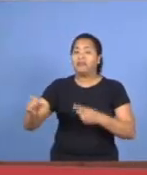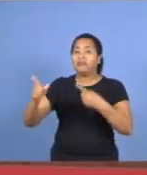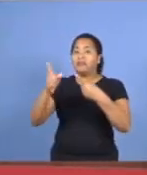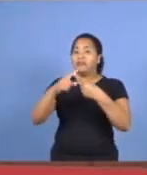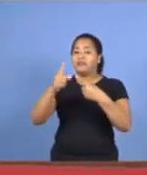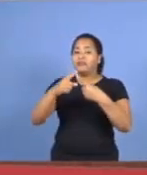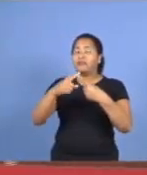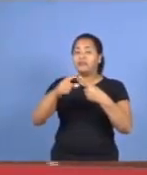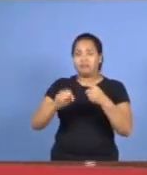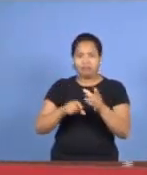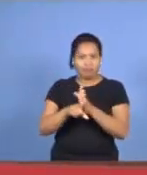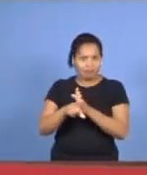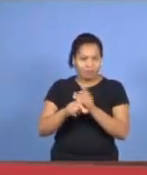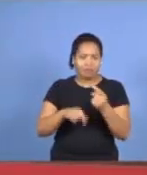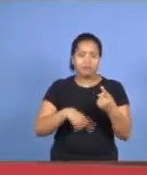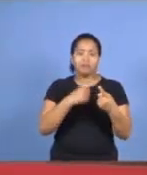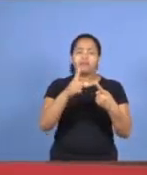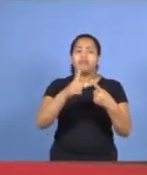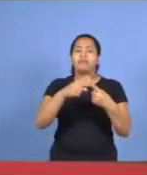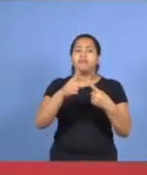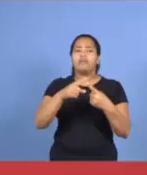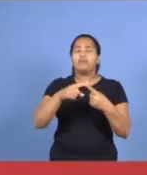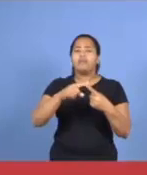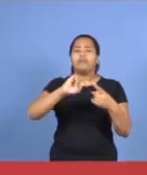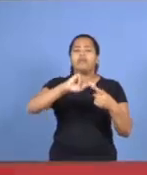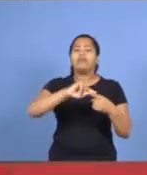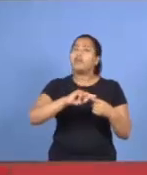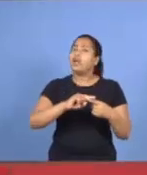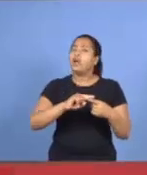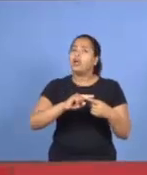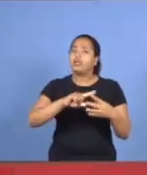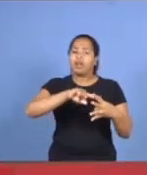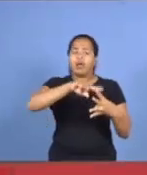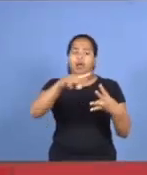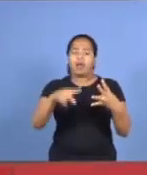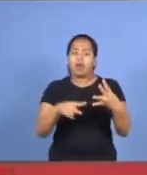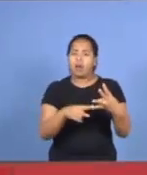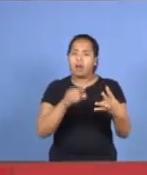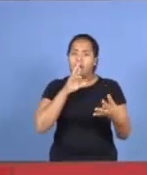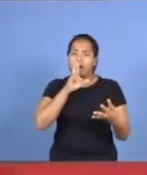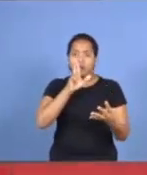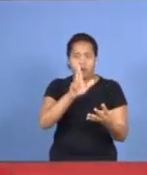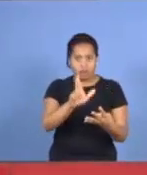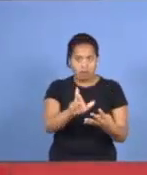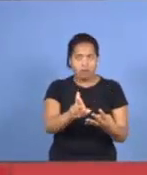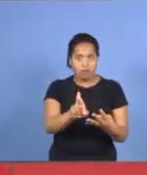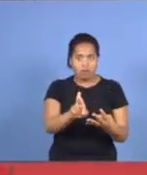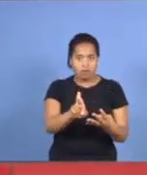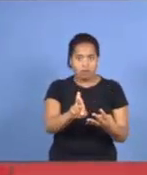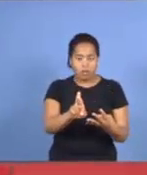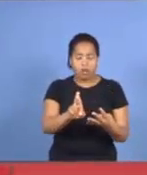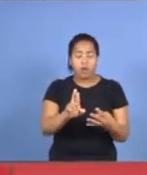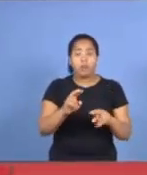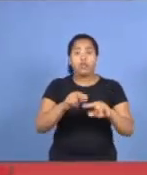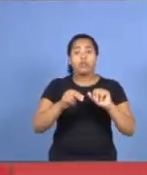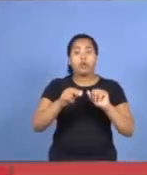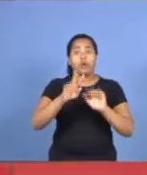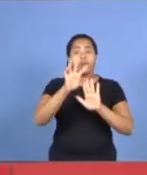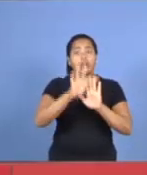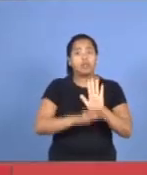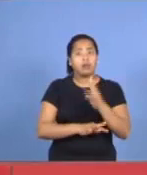A pergunta, ela envolve quatro respostas, porque são citados quatro textos.